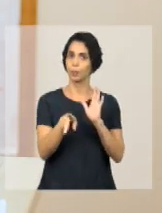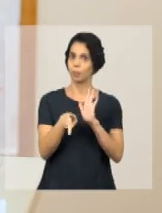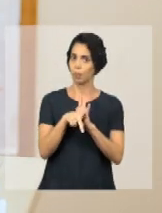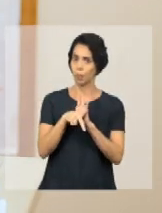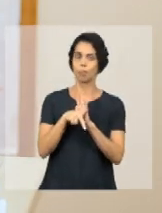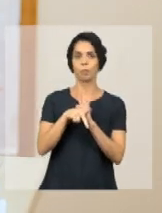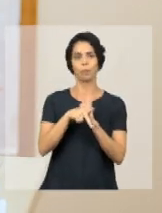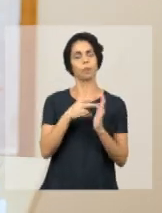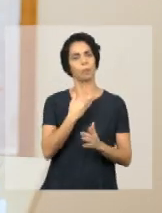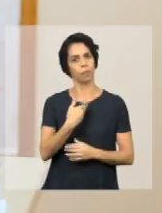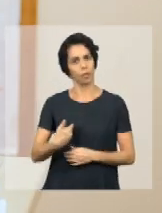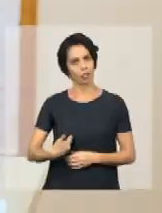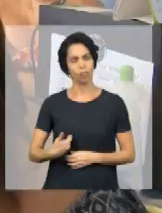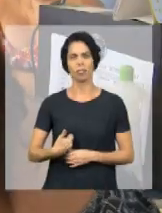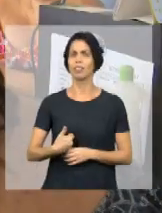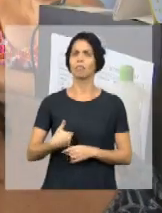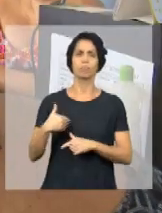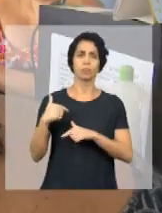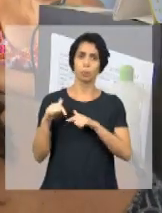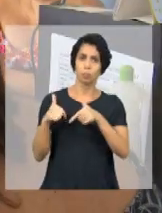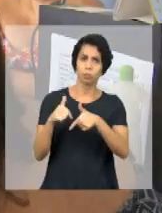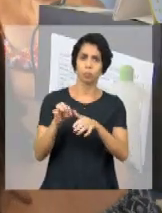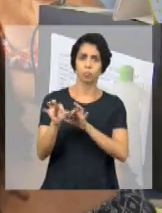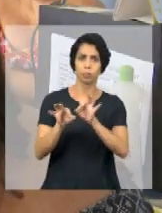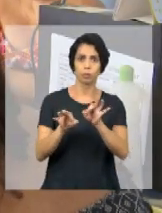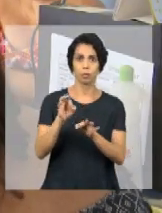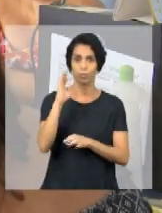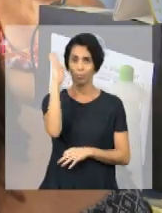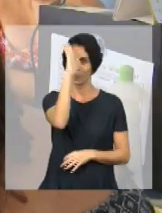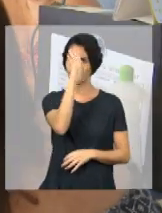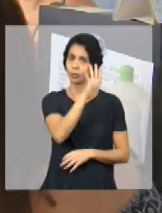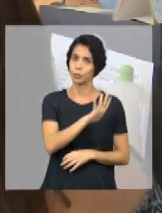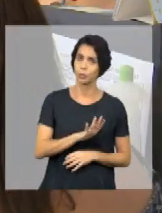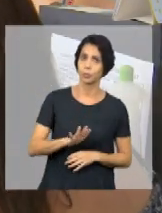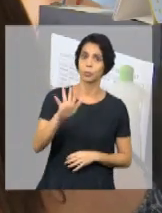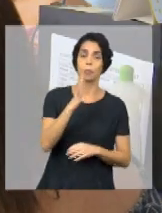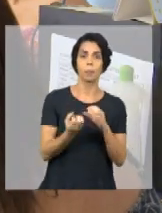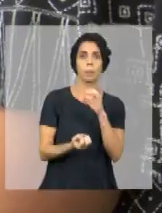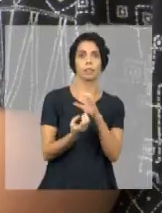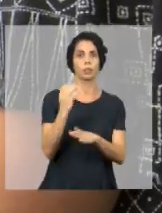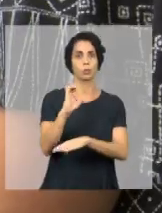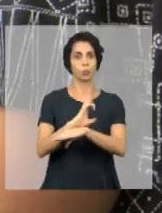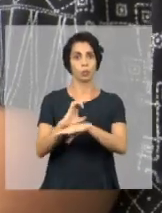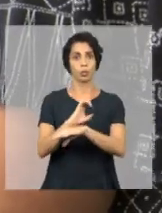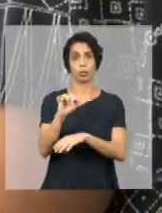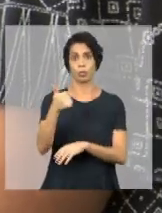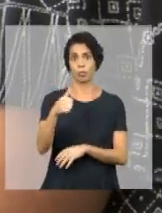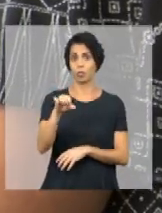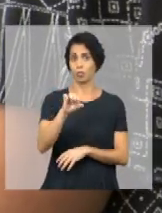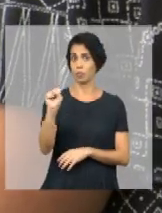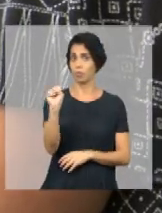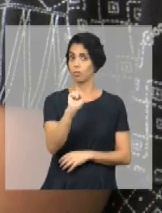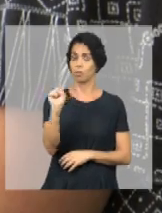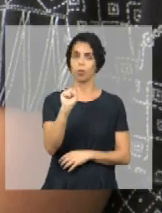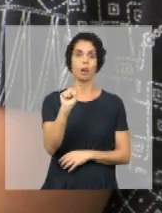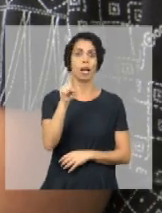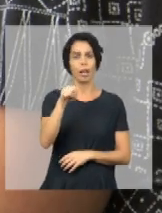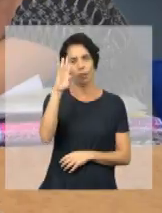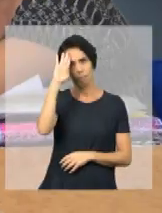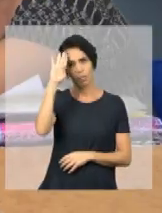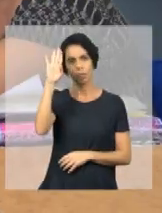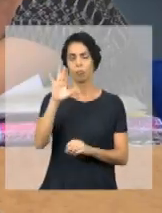organizada em todo o território nacional. Ela nasceu na Constituição de 88, faz parte do tripé da